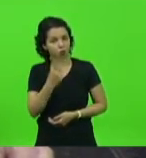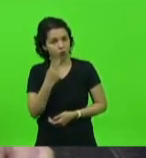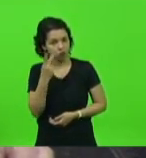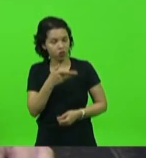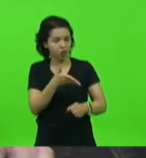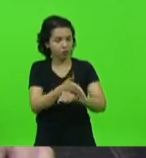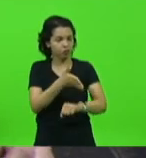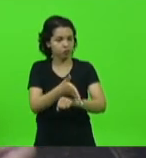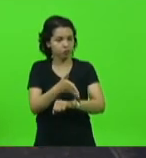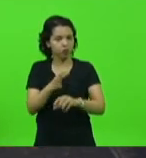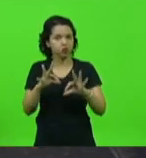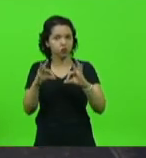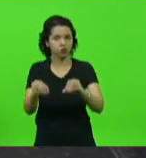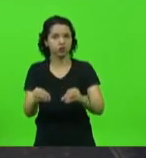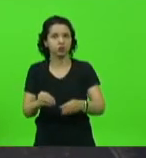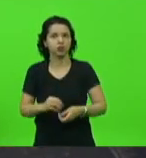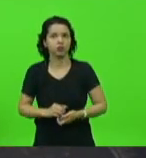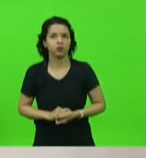absolutamente tudo.